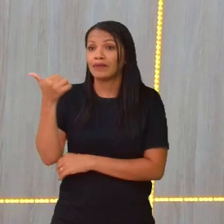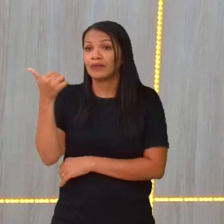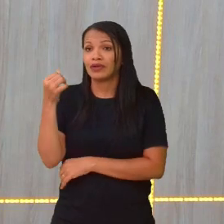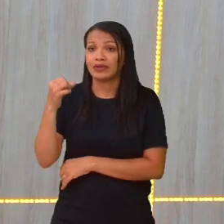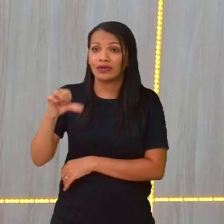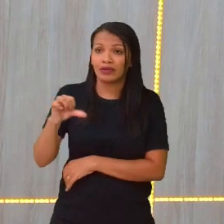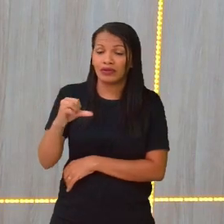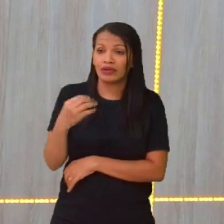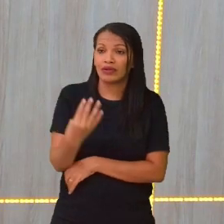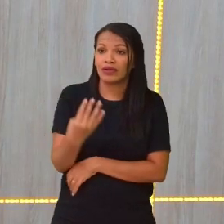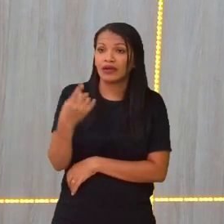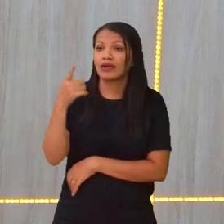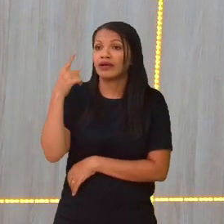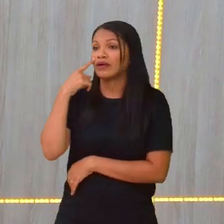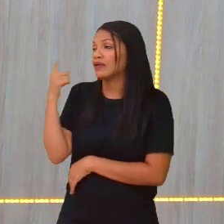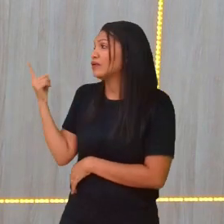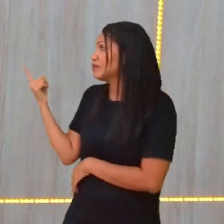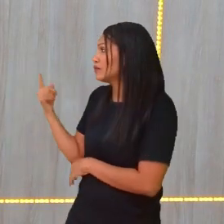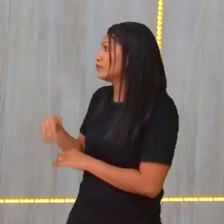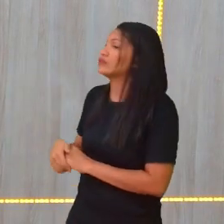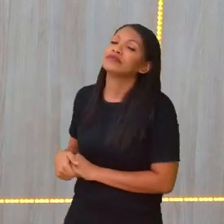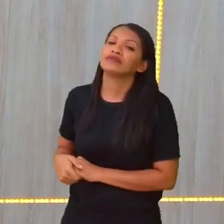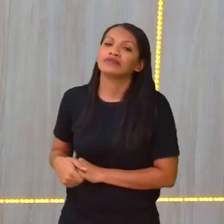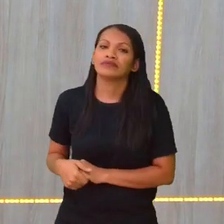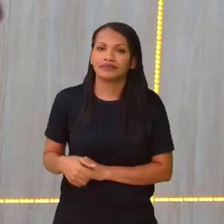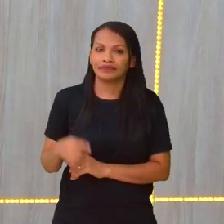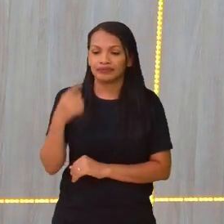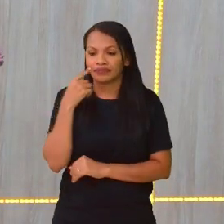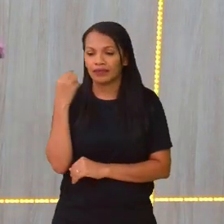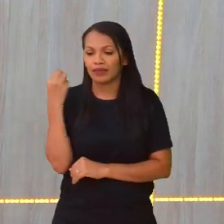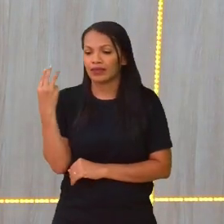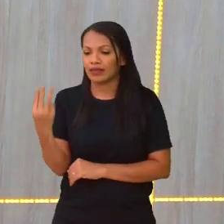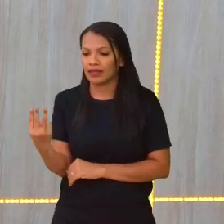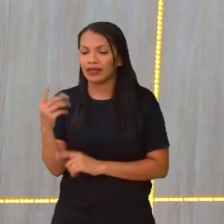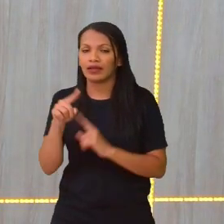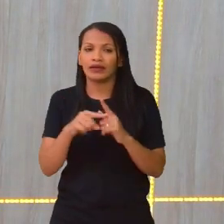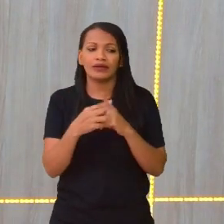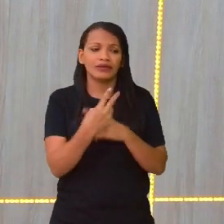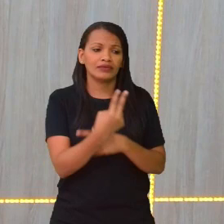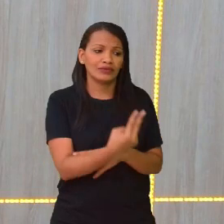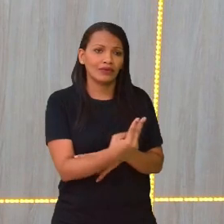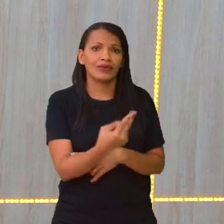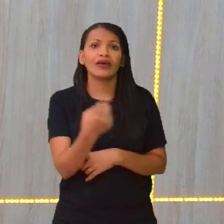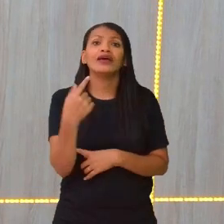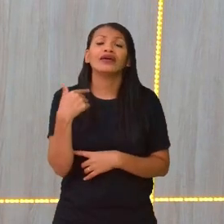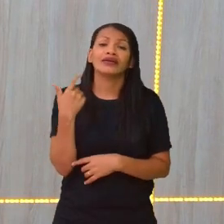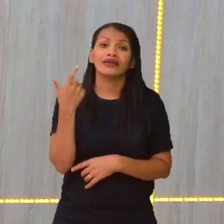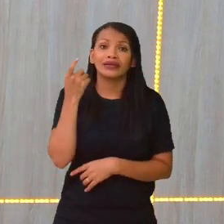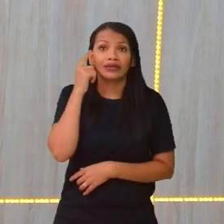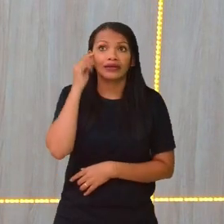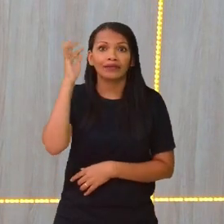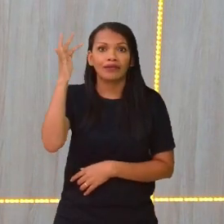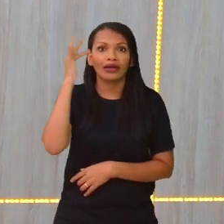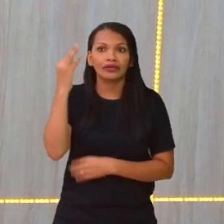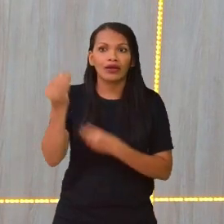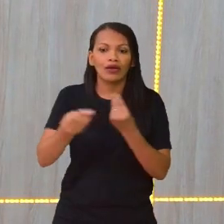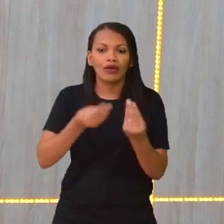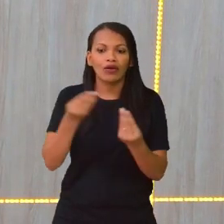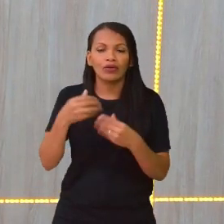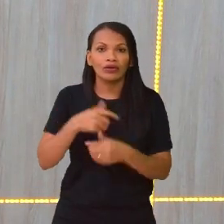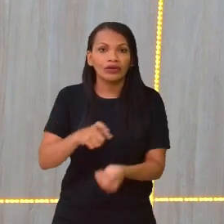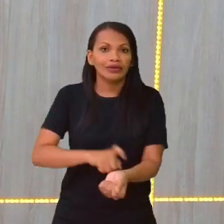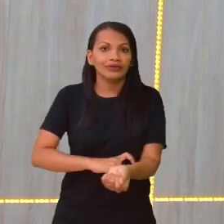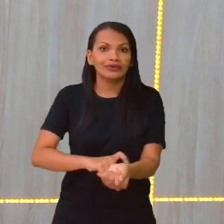em que o Brasil venceu a Itália por 3x2 nos pênaltis. Imagina a agonia que foi acompanhar esses dois, professora. Terrível.